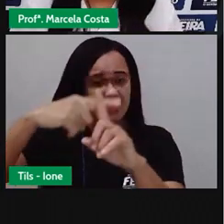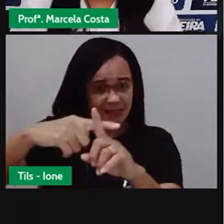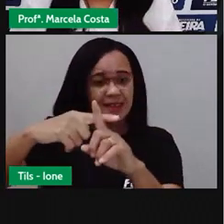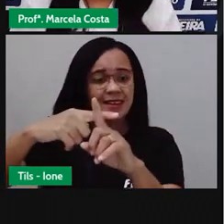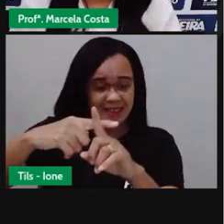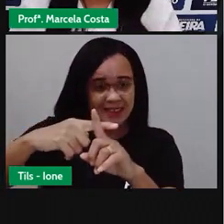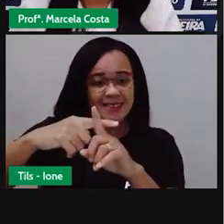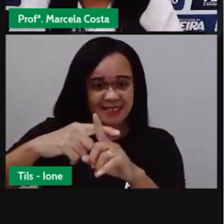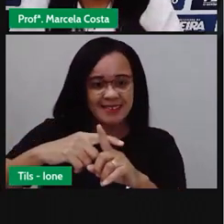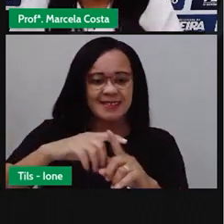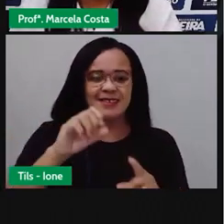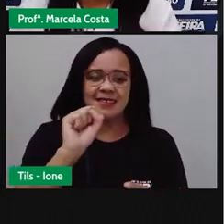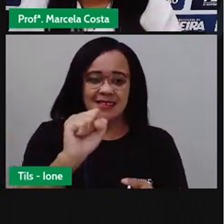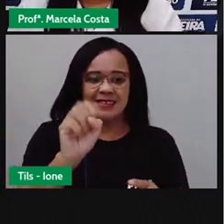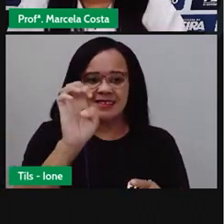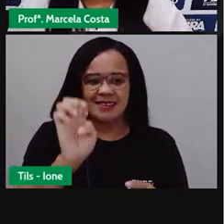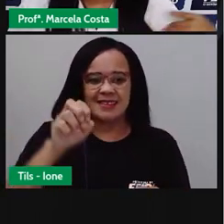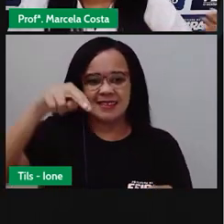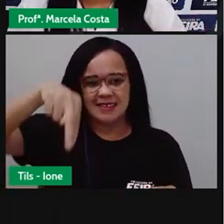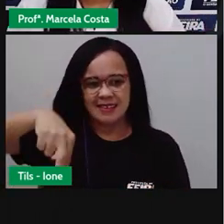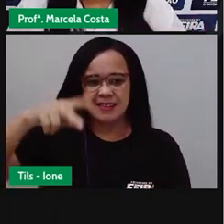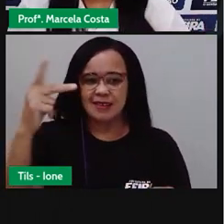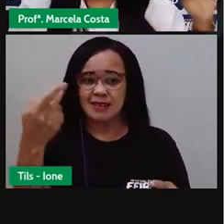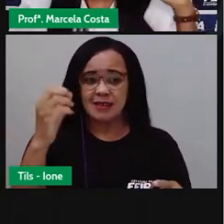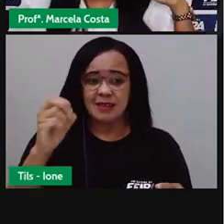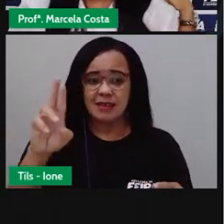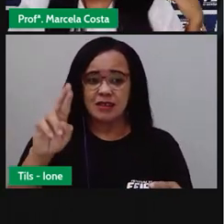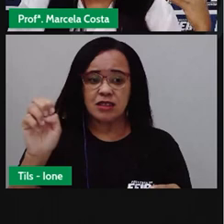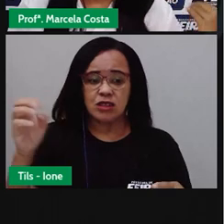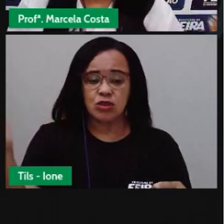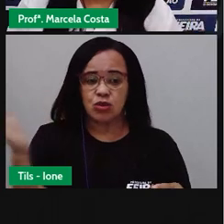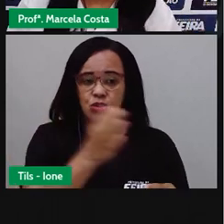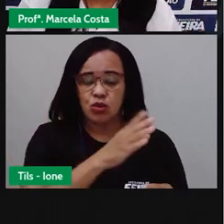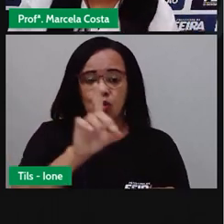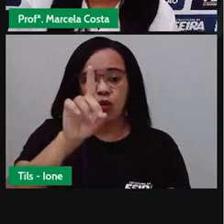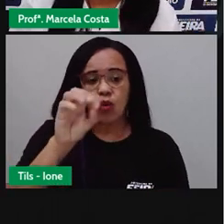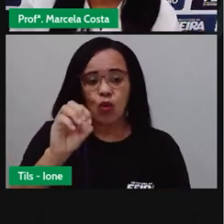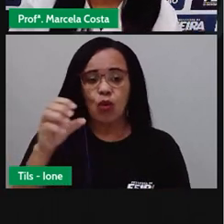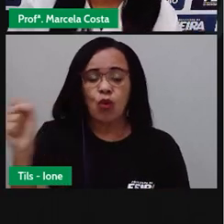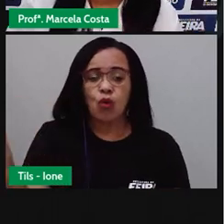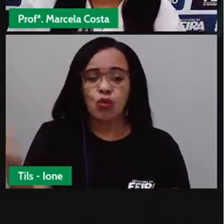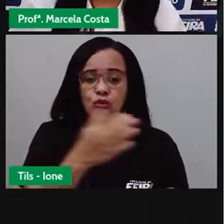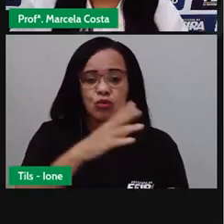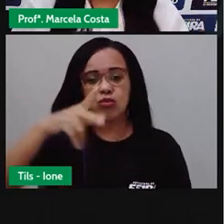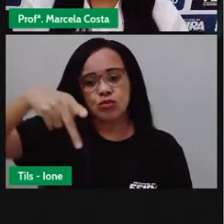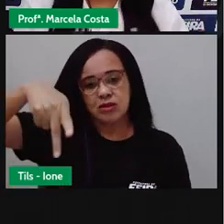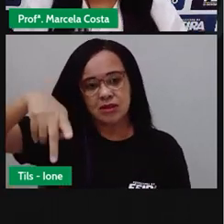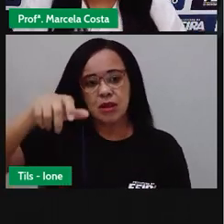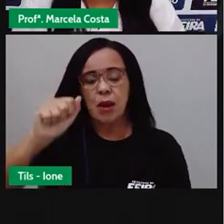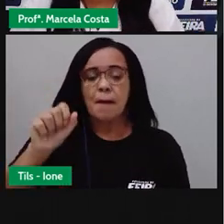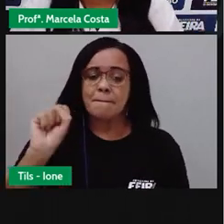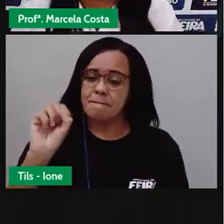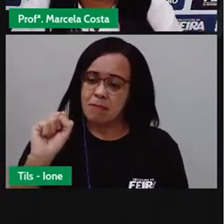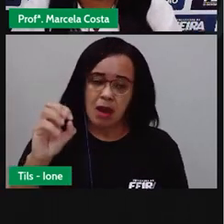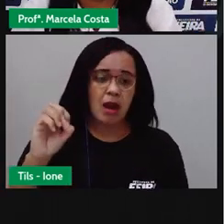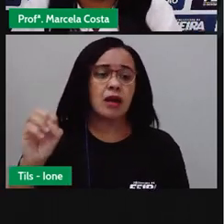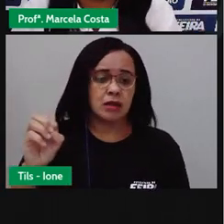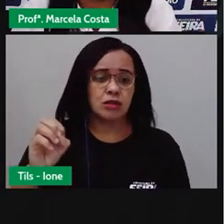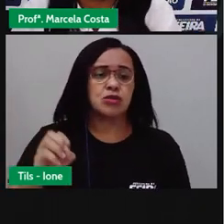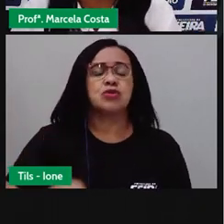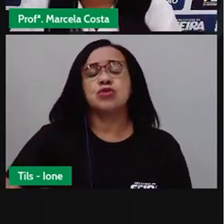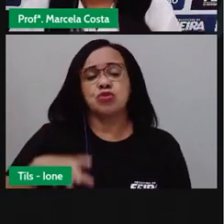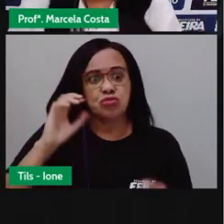bem no centro da cidade, é uma igreja que já tem mais de 50 anos, já passou por diversas